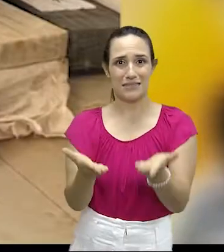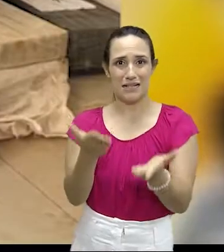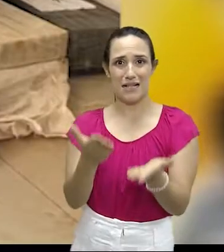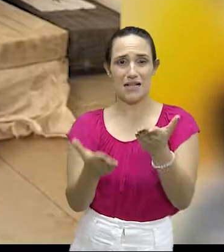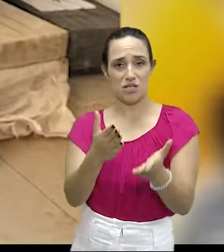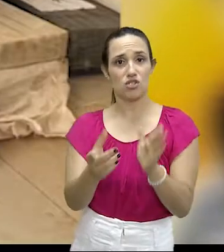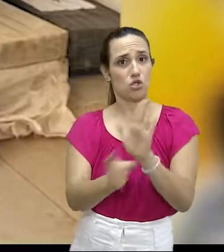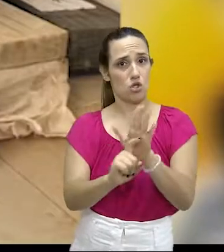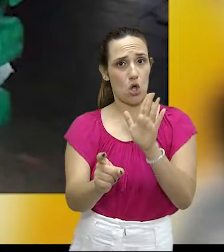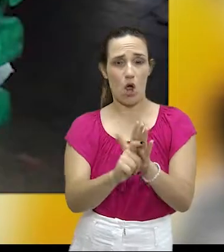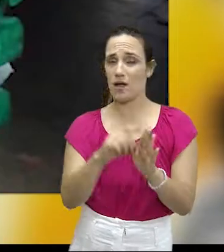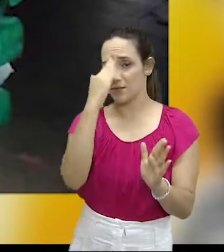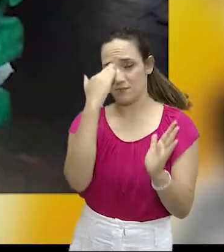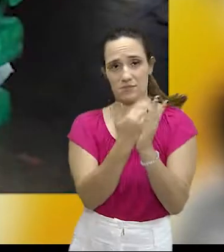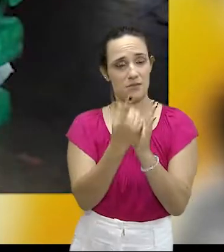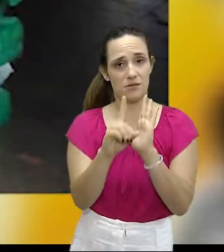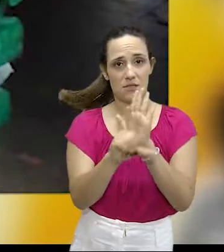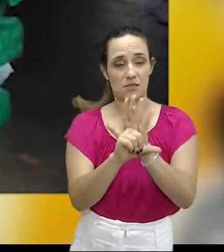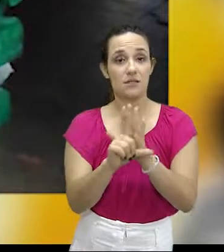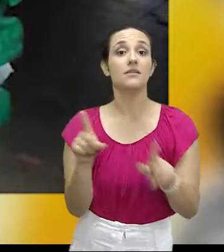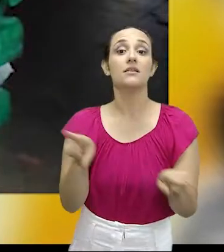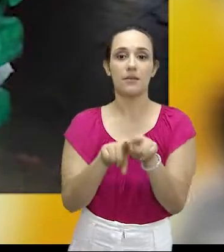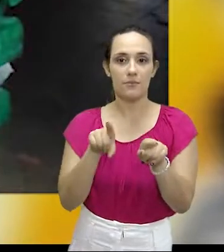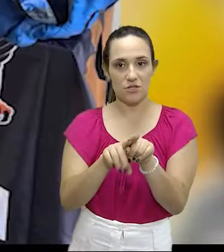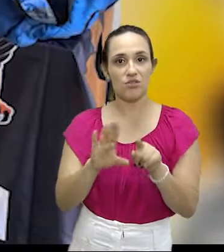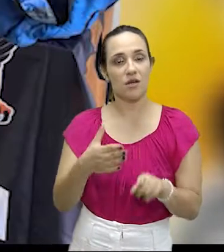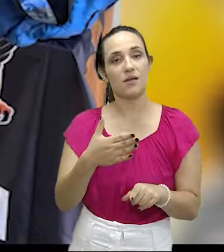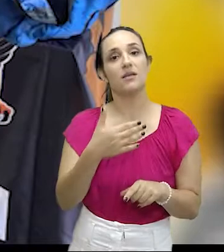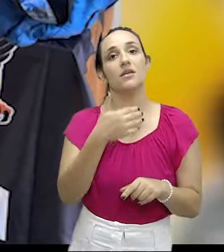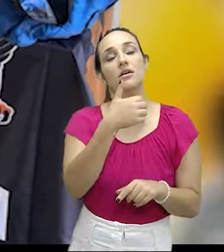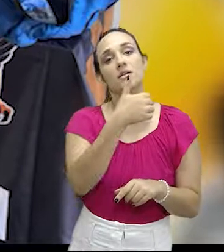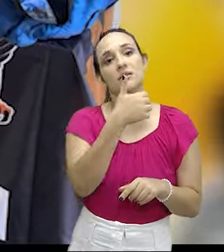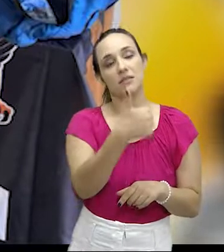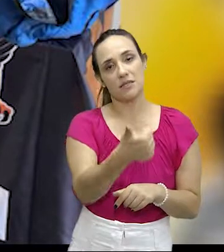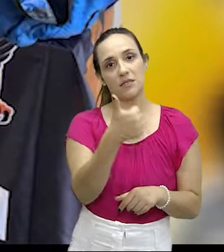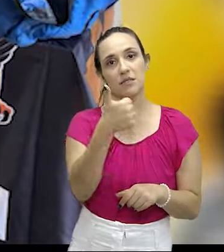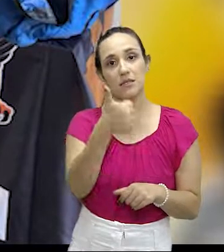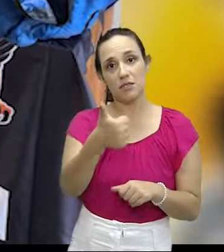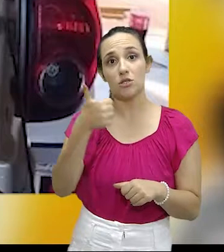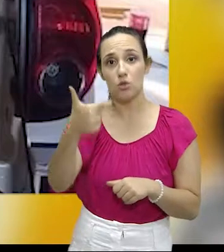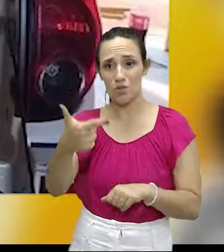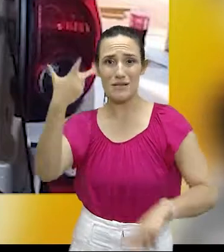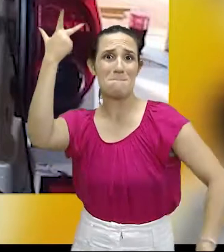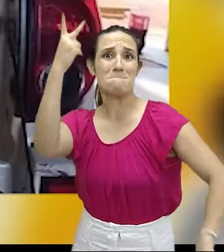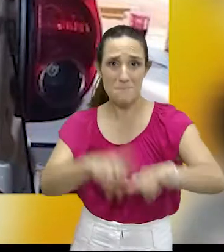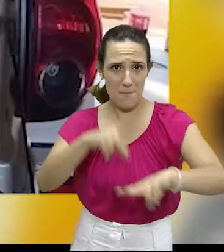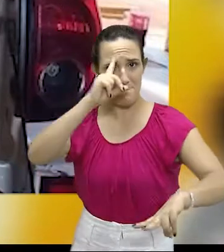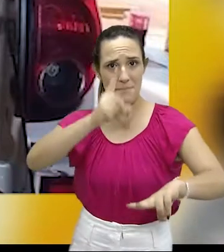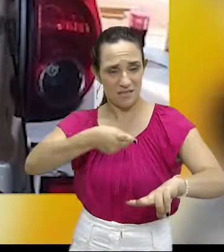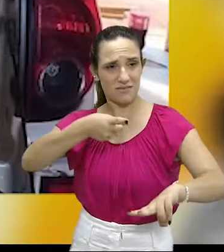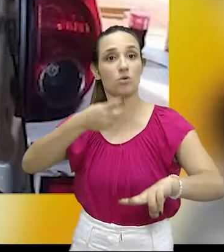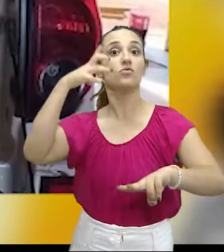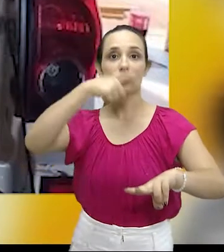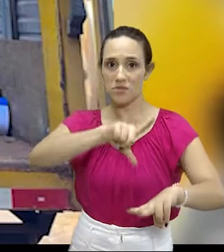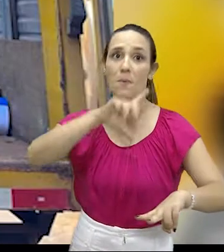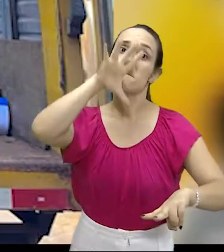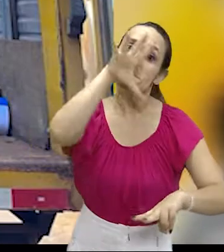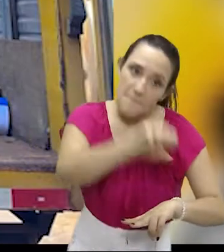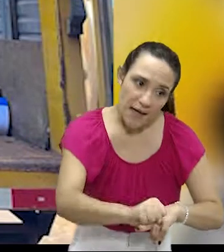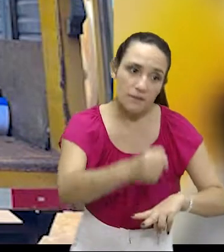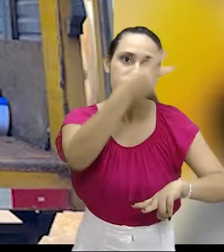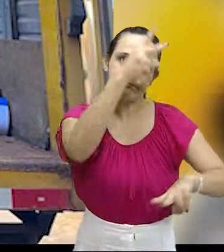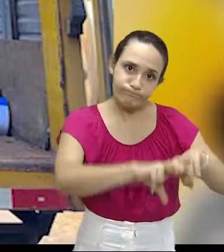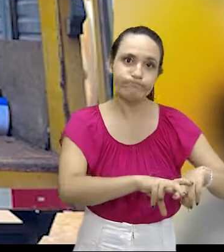Lavramos 112 autos de prisão em flagrante. São 112 atuações, prisões realizadas pela Defron, onde